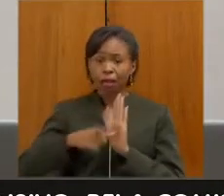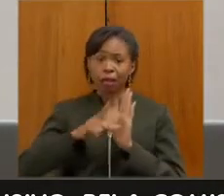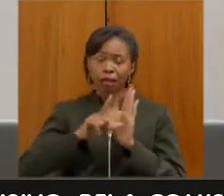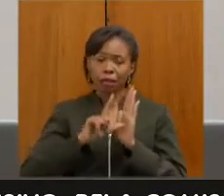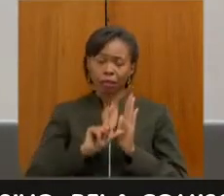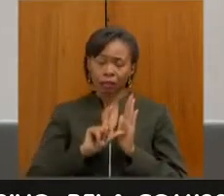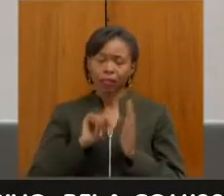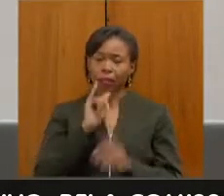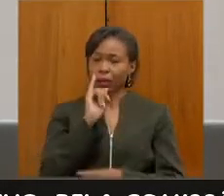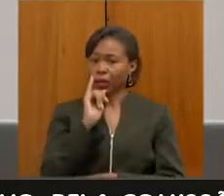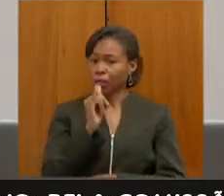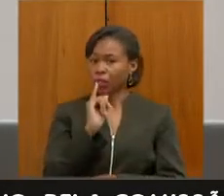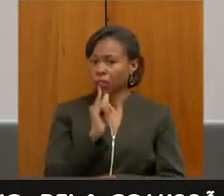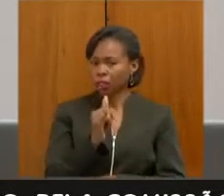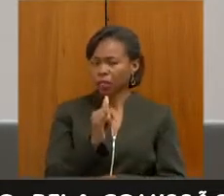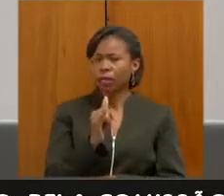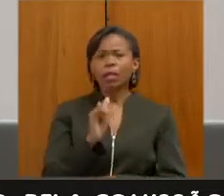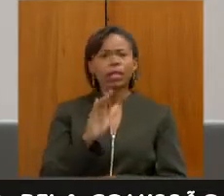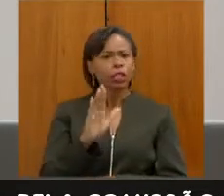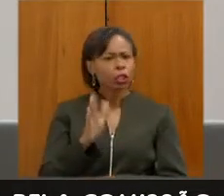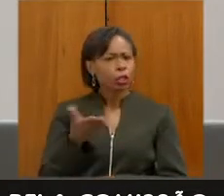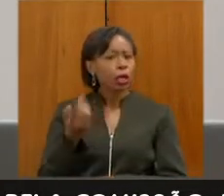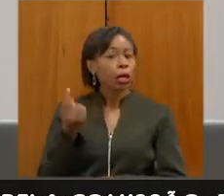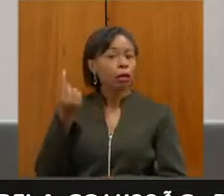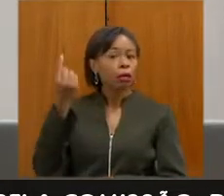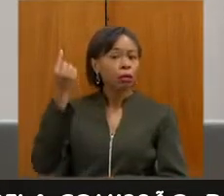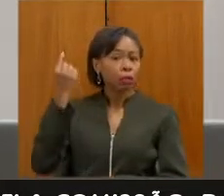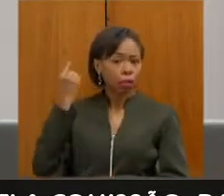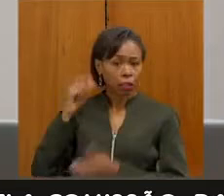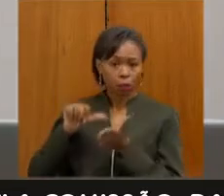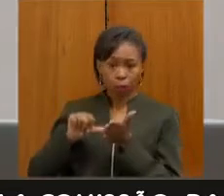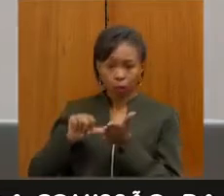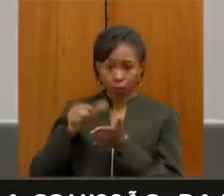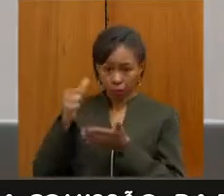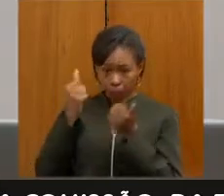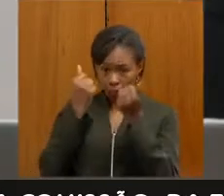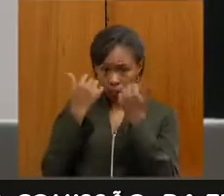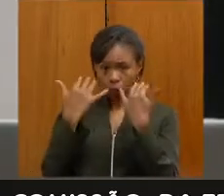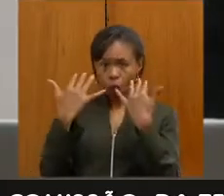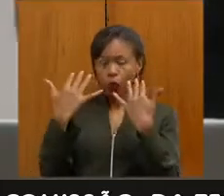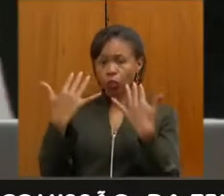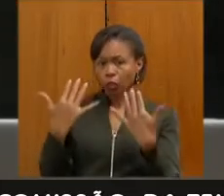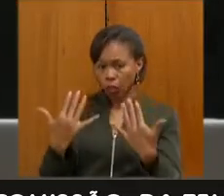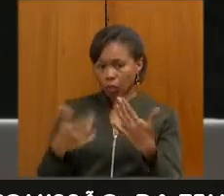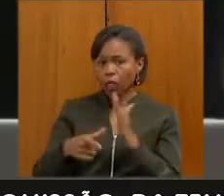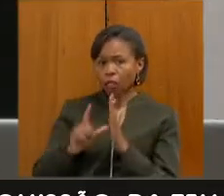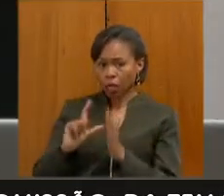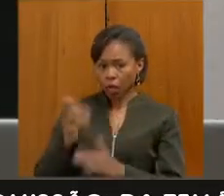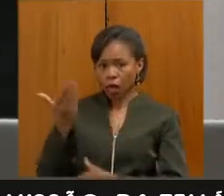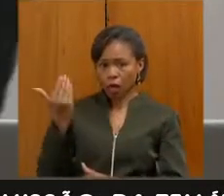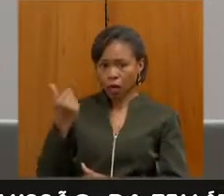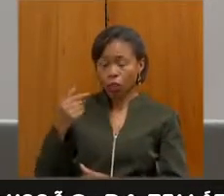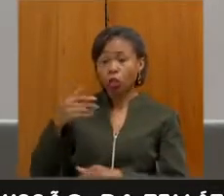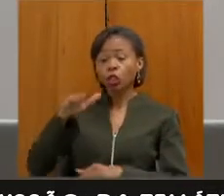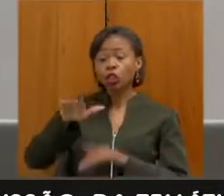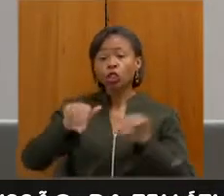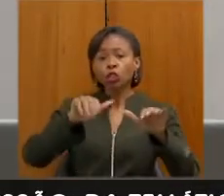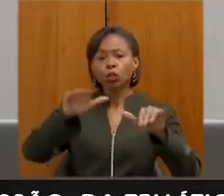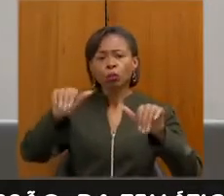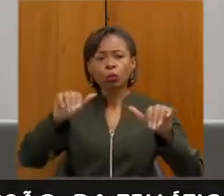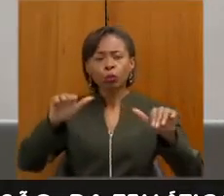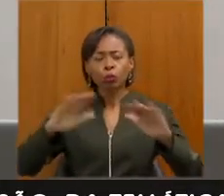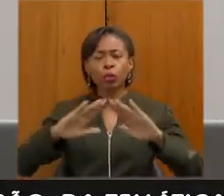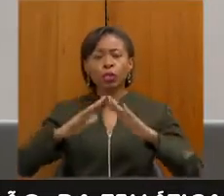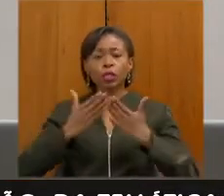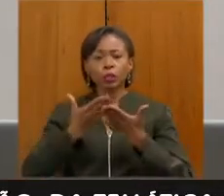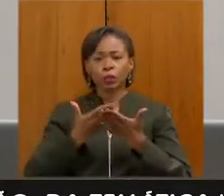quero dizer que nós já tivemos uma primeira audiência, onde nós fizemos o convite para as escolas especiais,